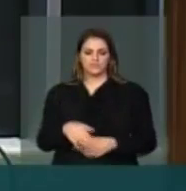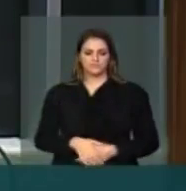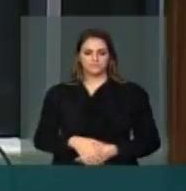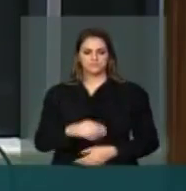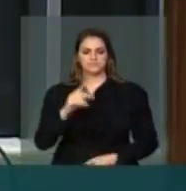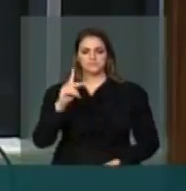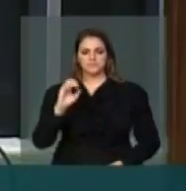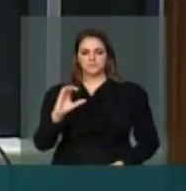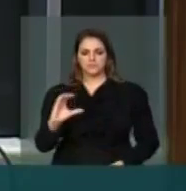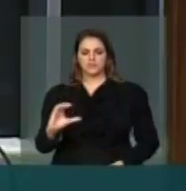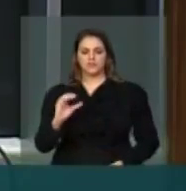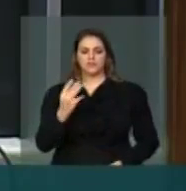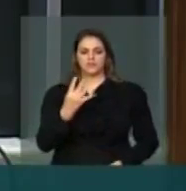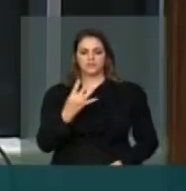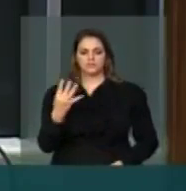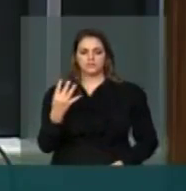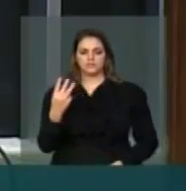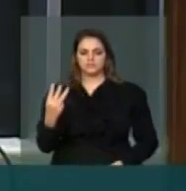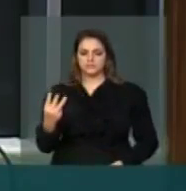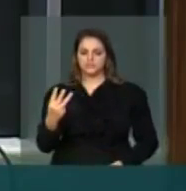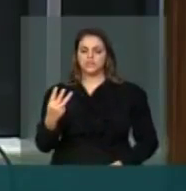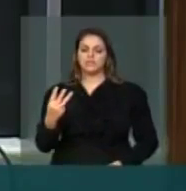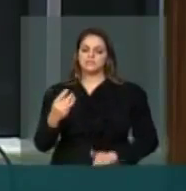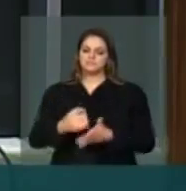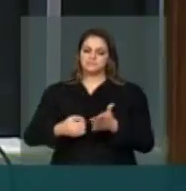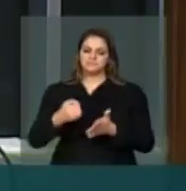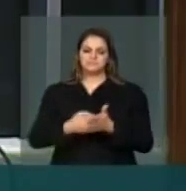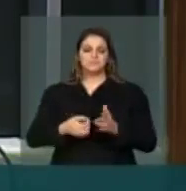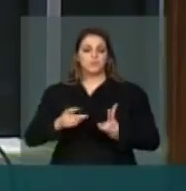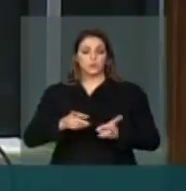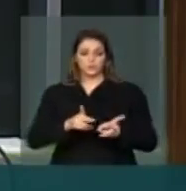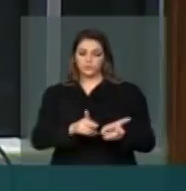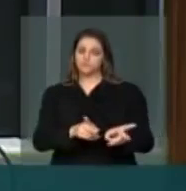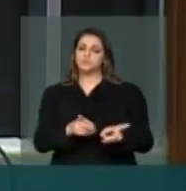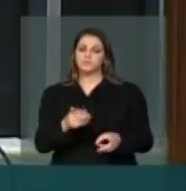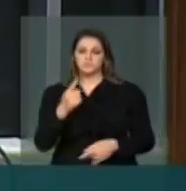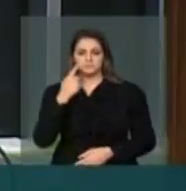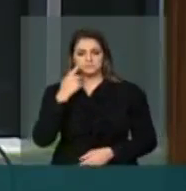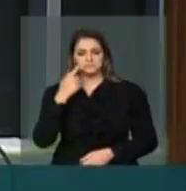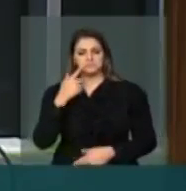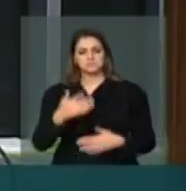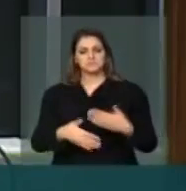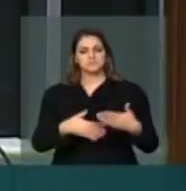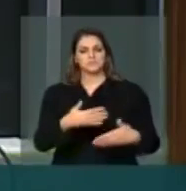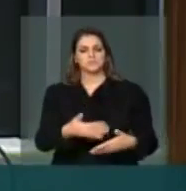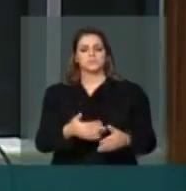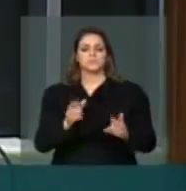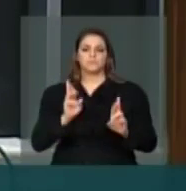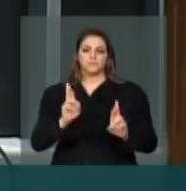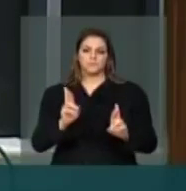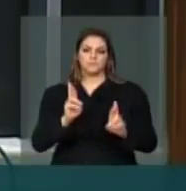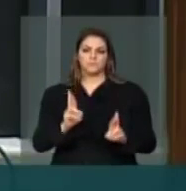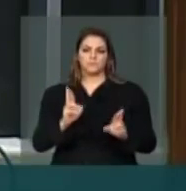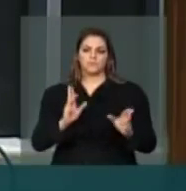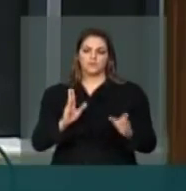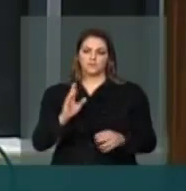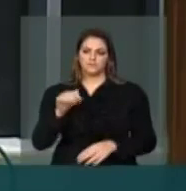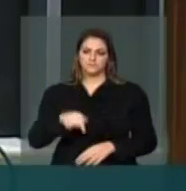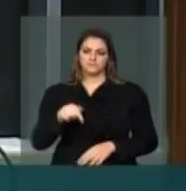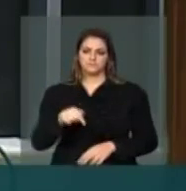PEC 443 prossegue, continua, e esperamos que ela seja